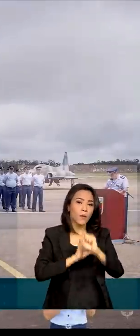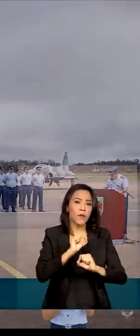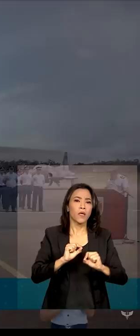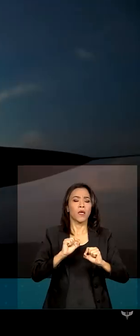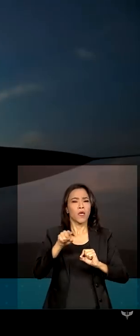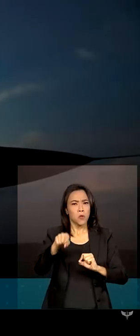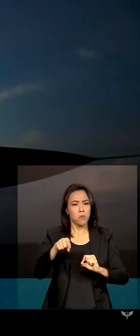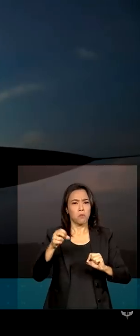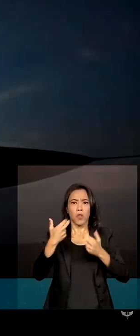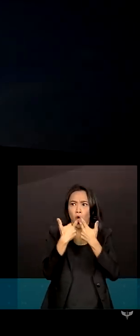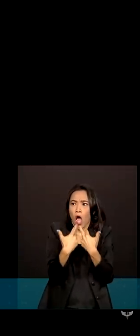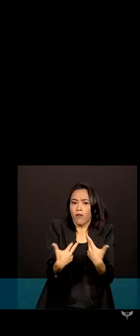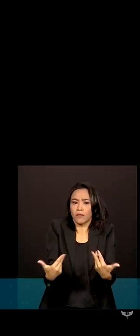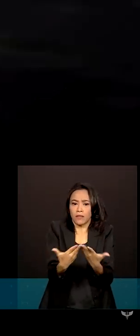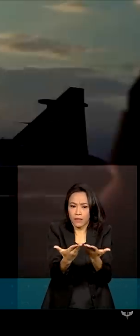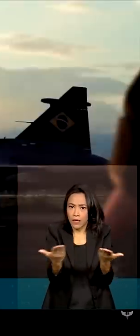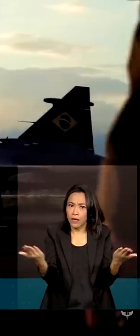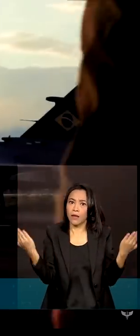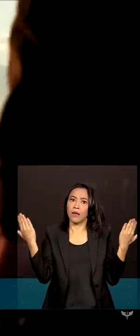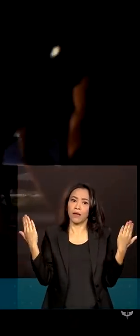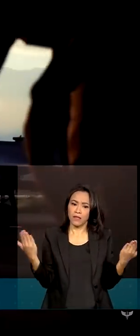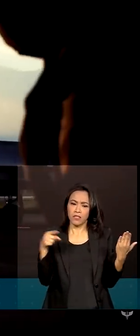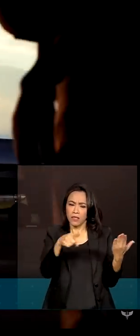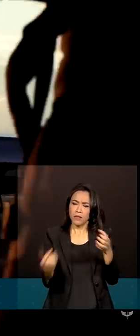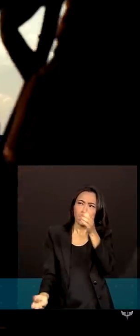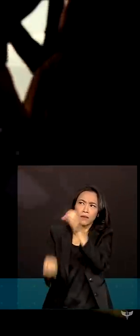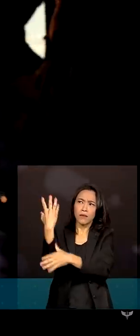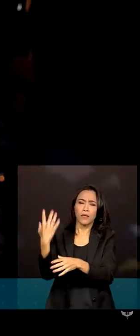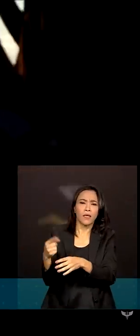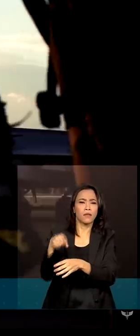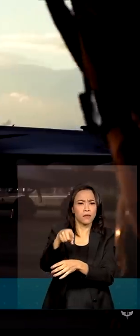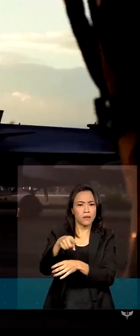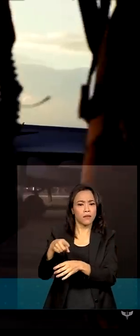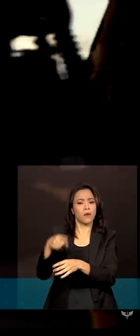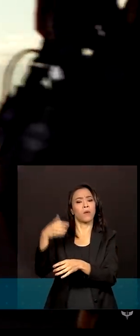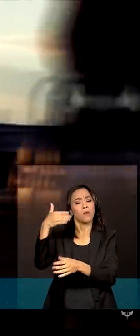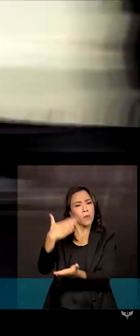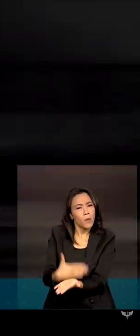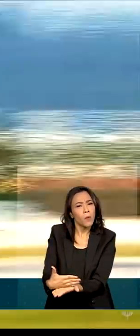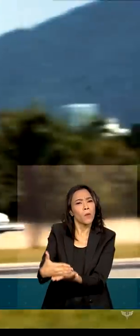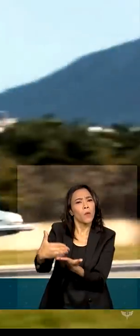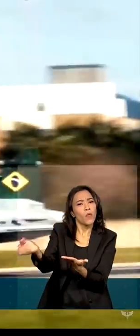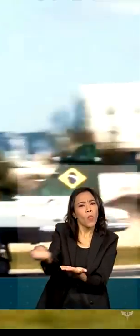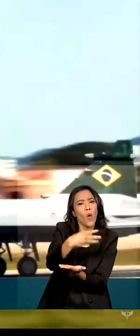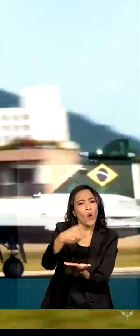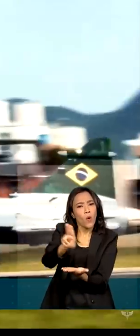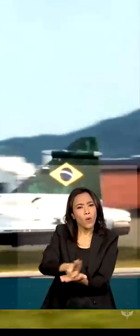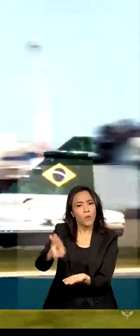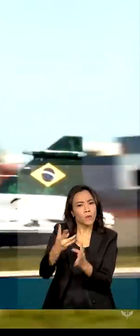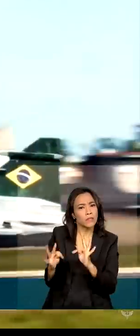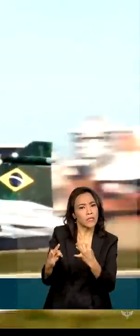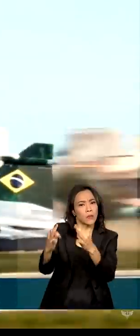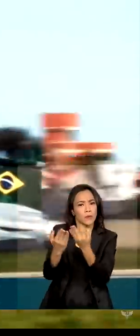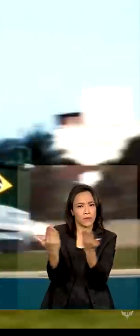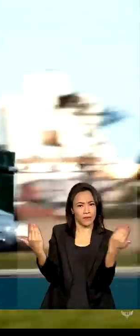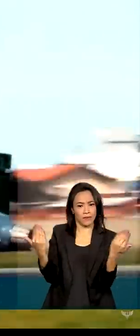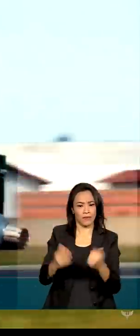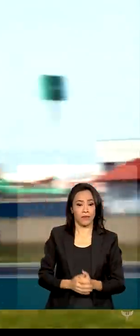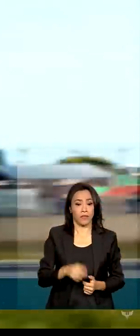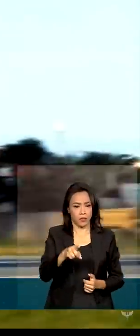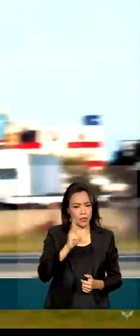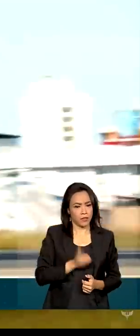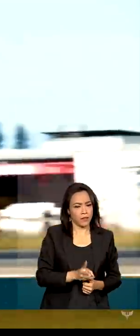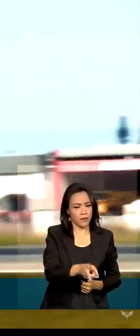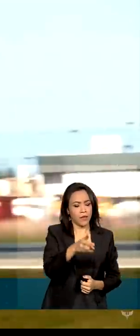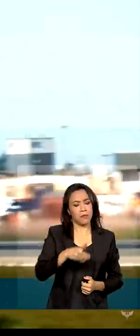vocação inovadora, estando desde a sua criação na vanguarda para a implantação de novas tecnologias e doutrinas, honrando